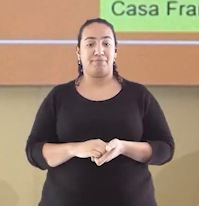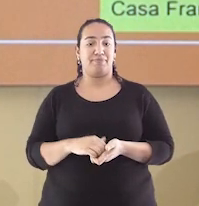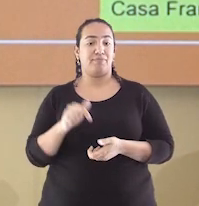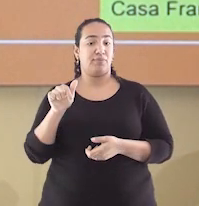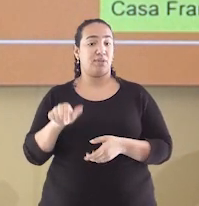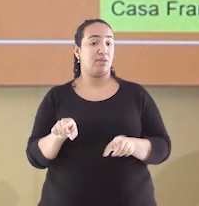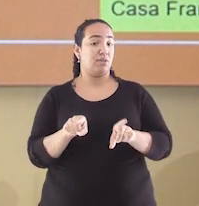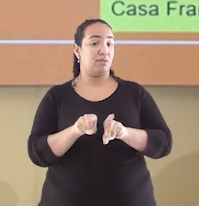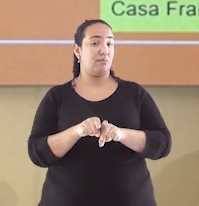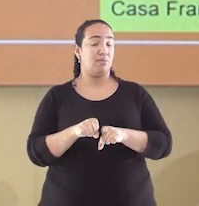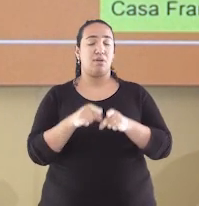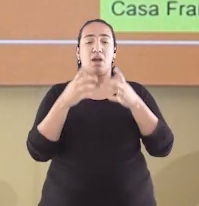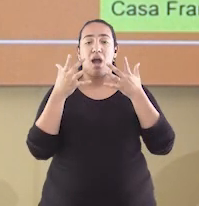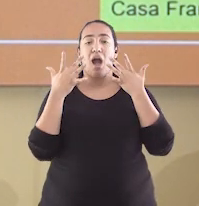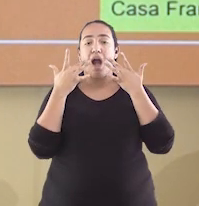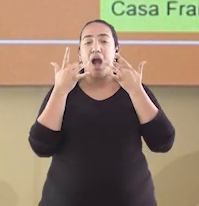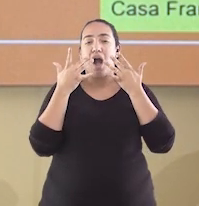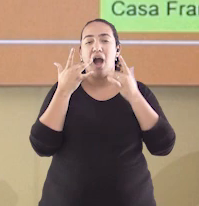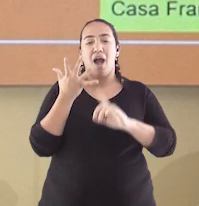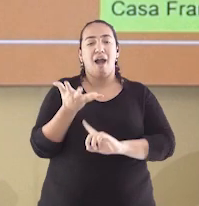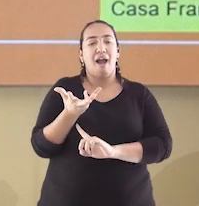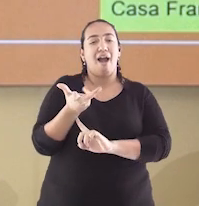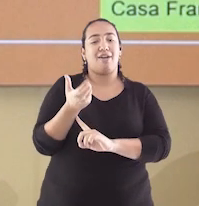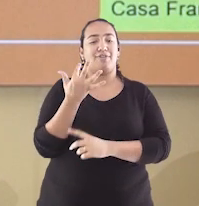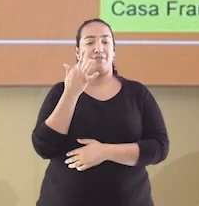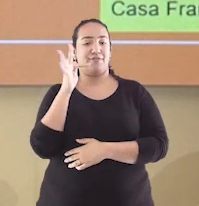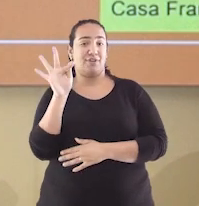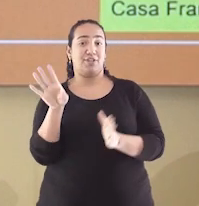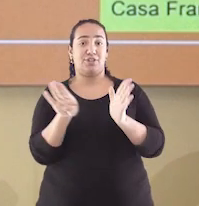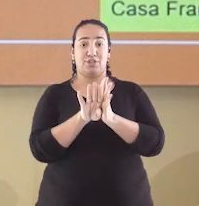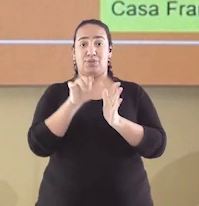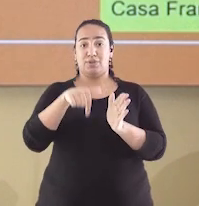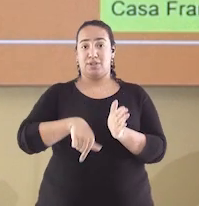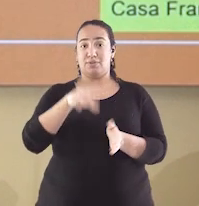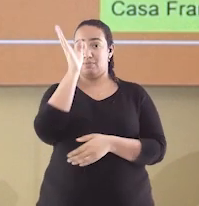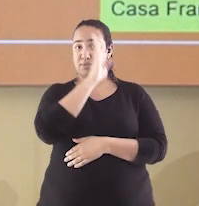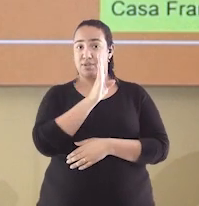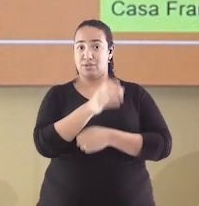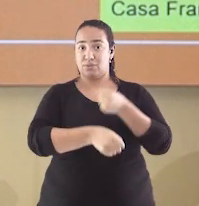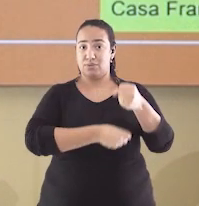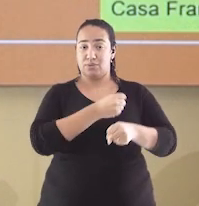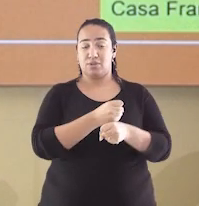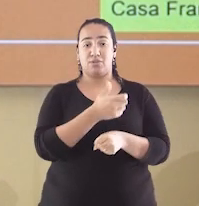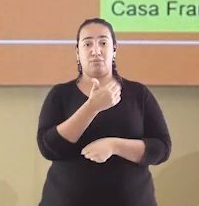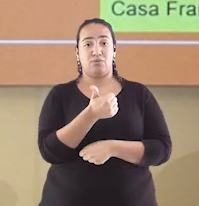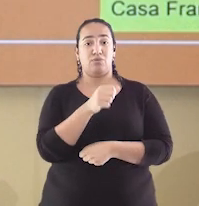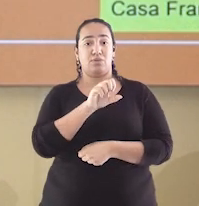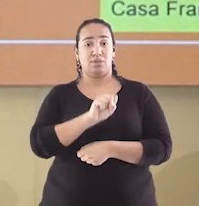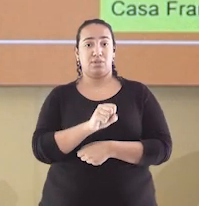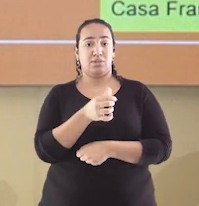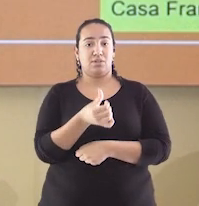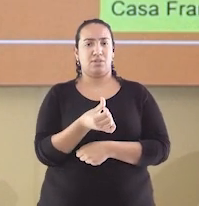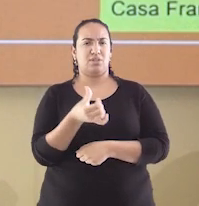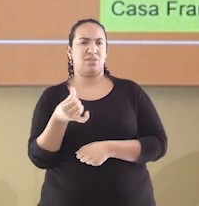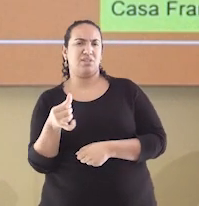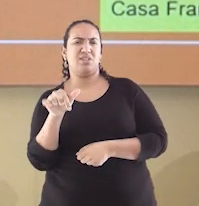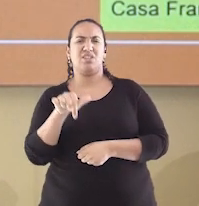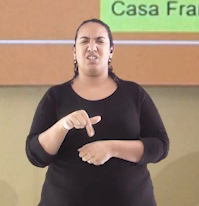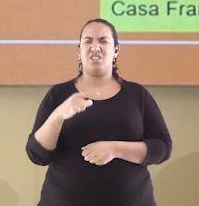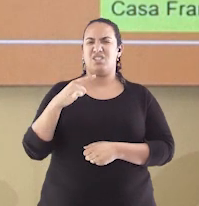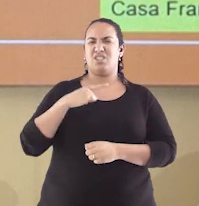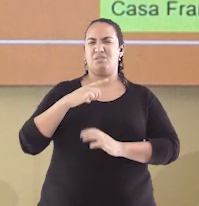missão artística francesa, que chegou ao Brasil em 1816 com diversos pintores, arquitetos,